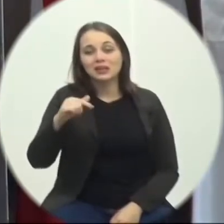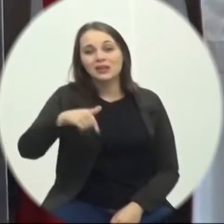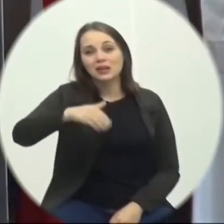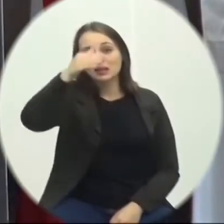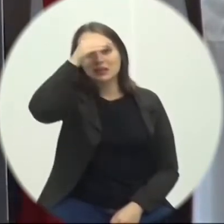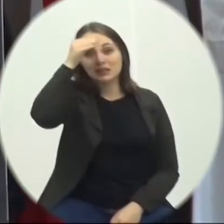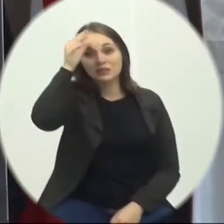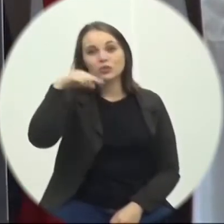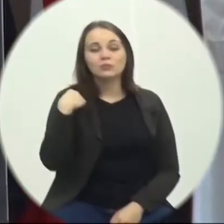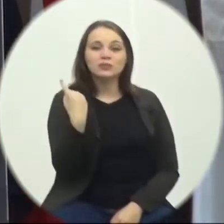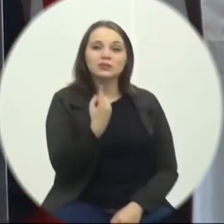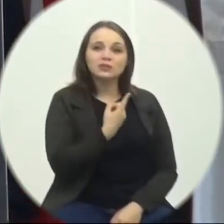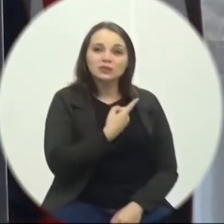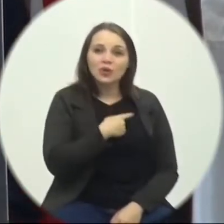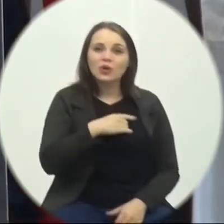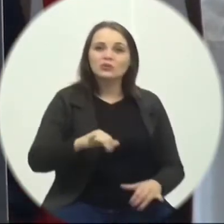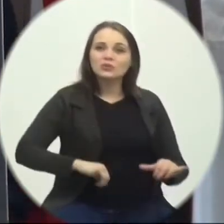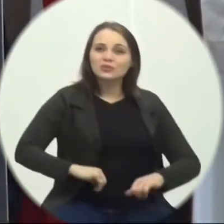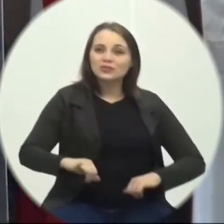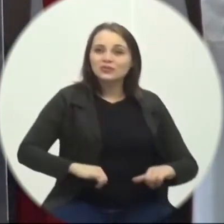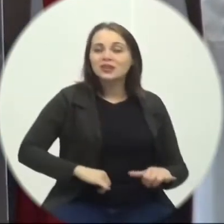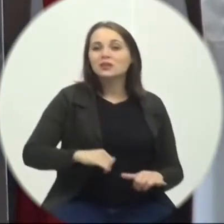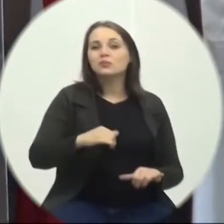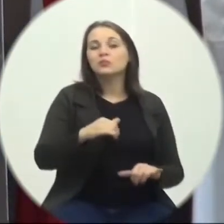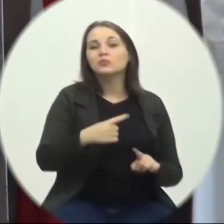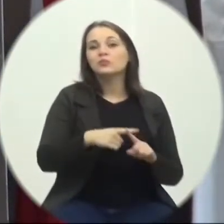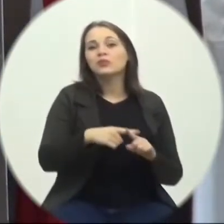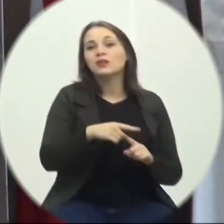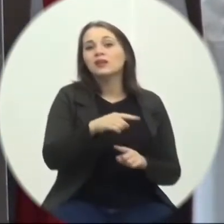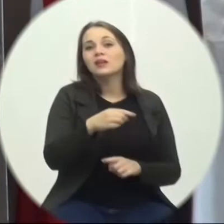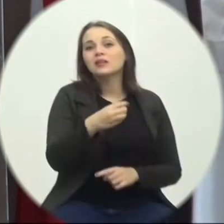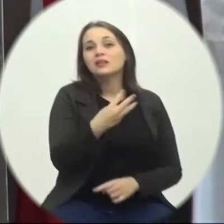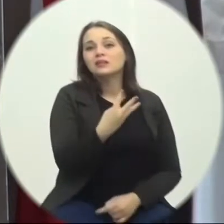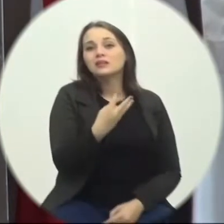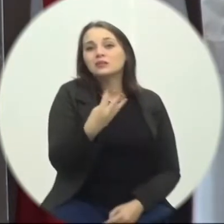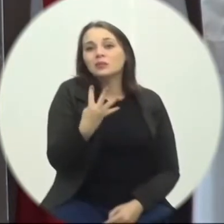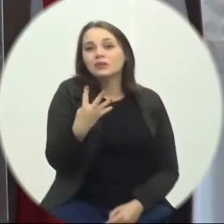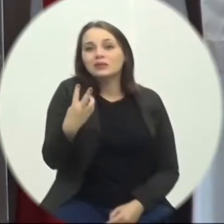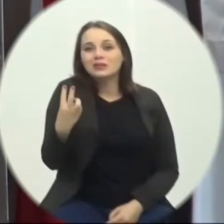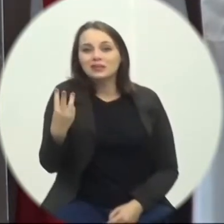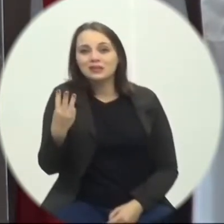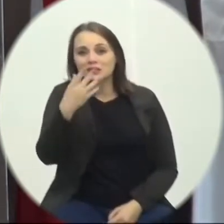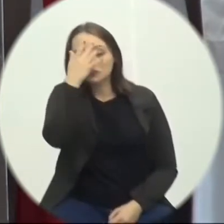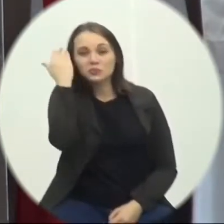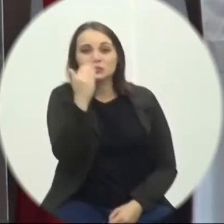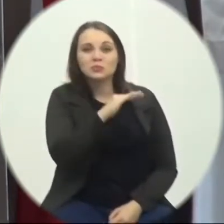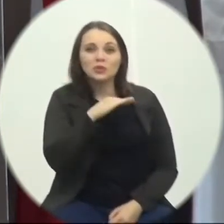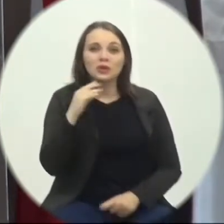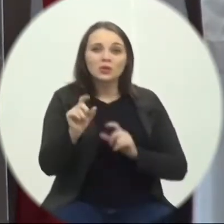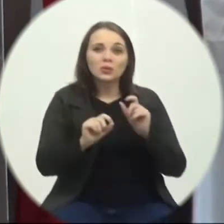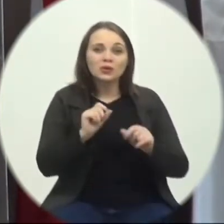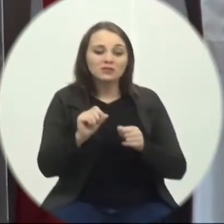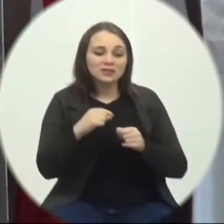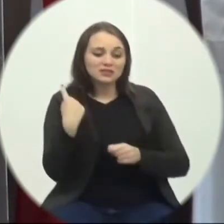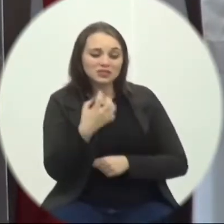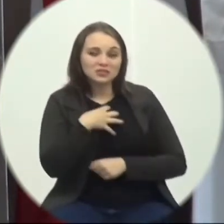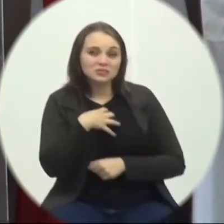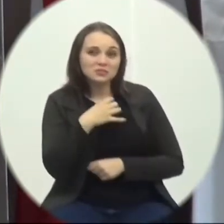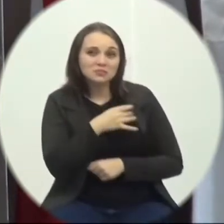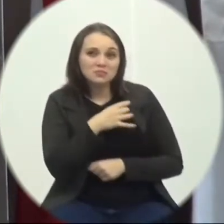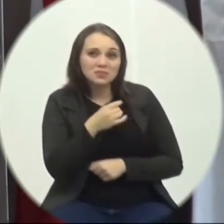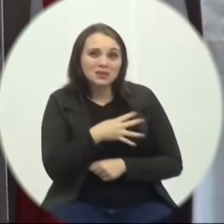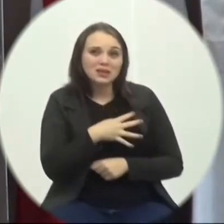morte de 343 pessoas O que nos choca é o caos Os hospitais lotados Pais,